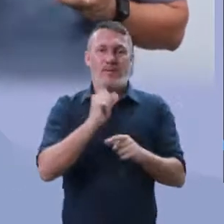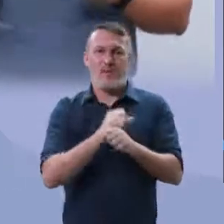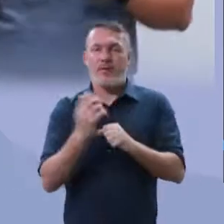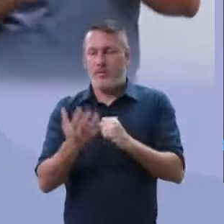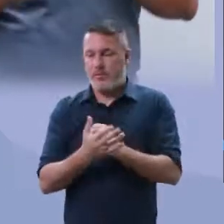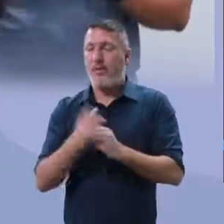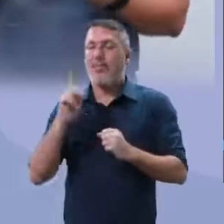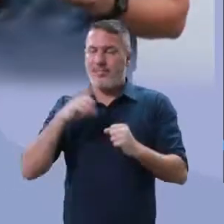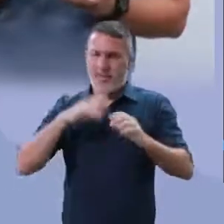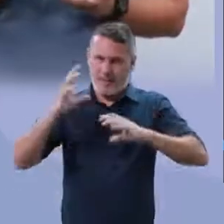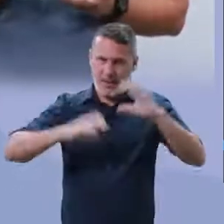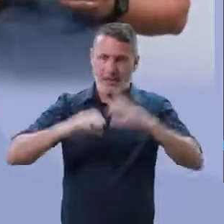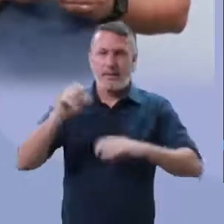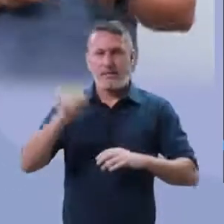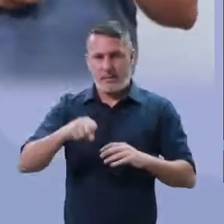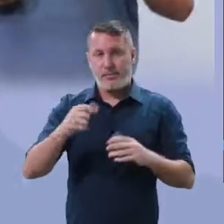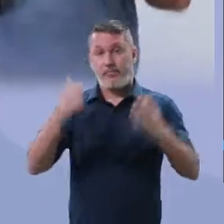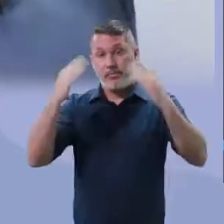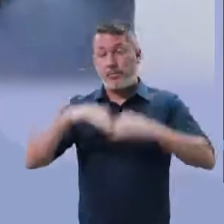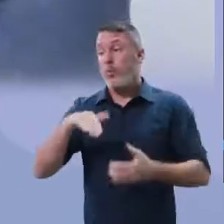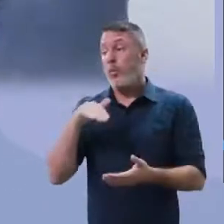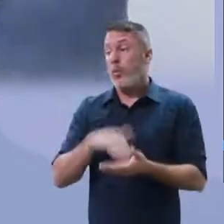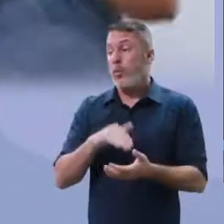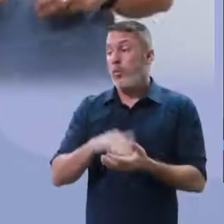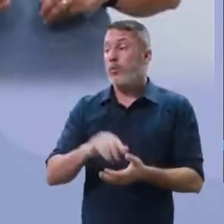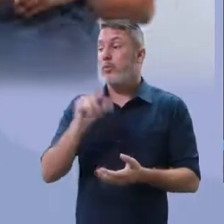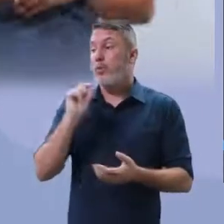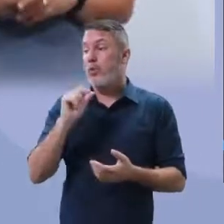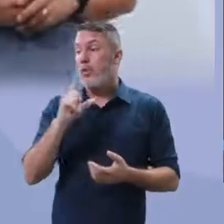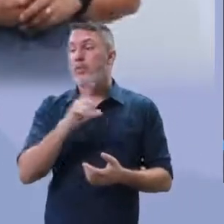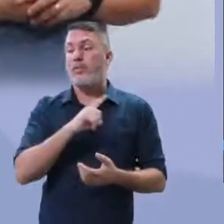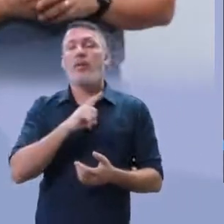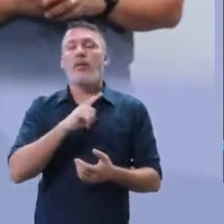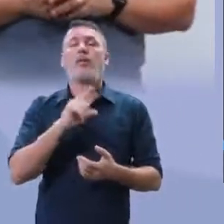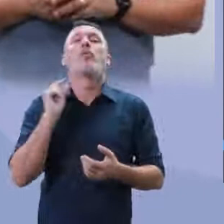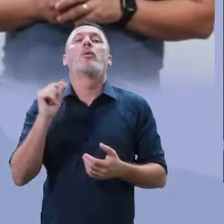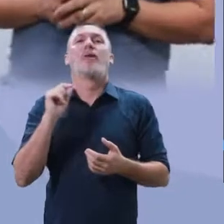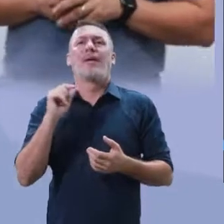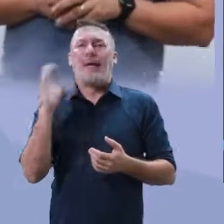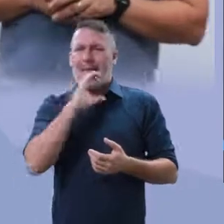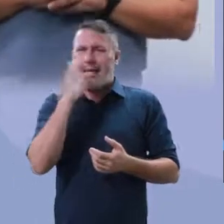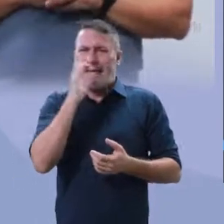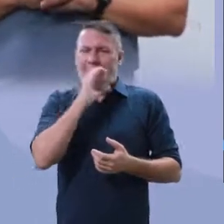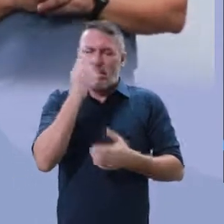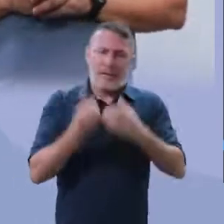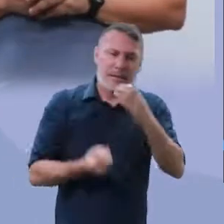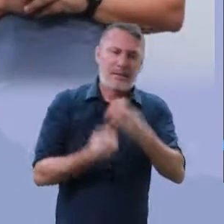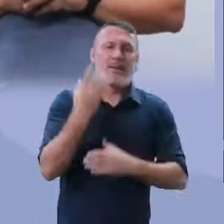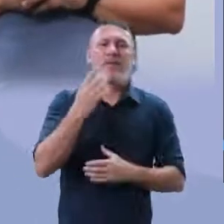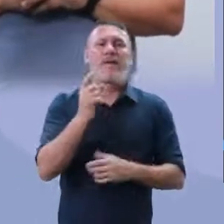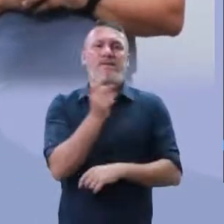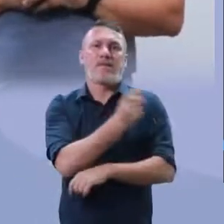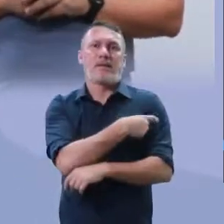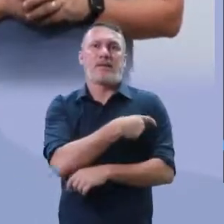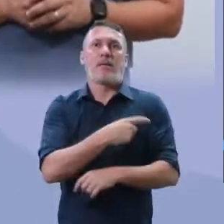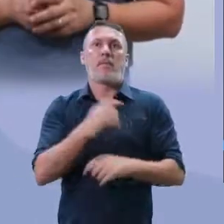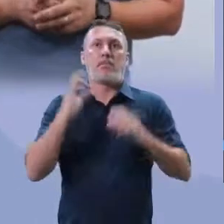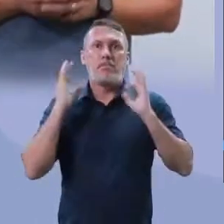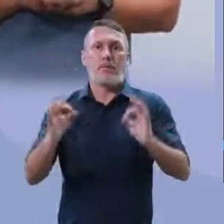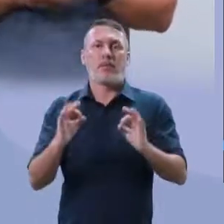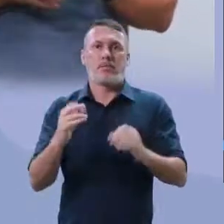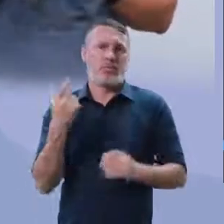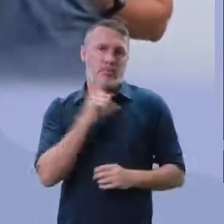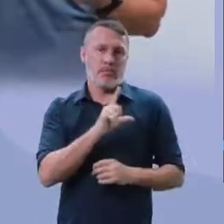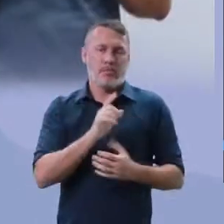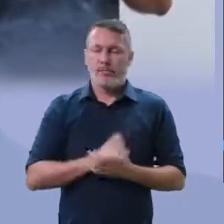vírus. Então, nós temos essa briga. Beleza? E, por último ali, nós temos a corrida pela produção de uma vacina eficaz.